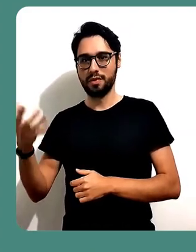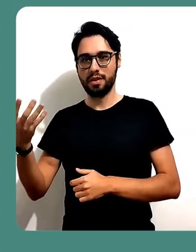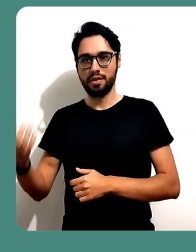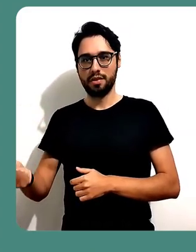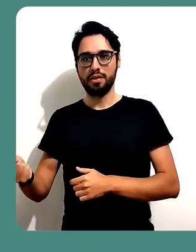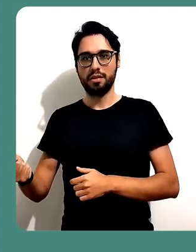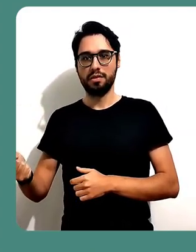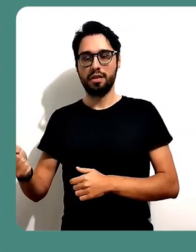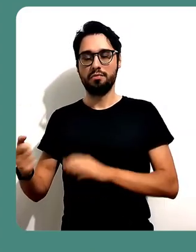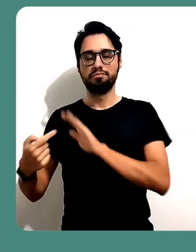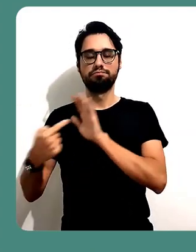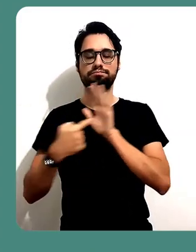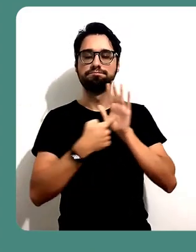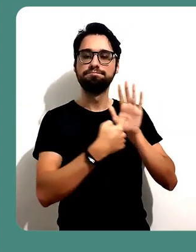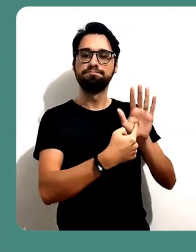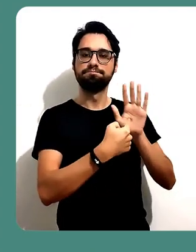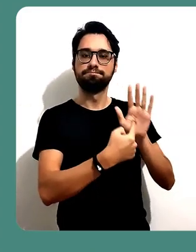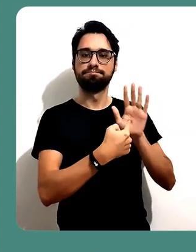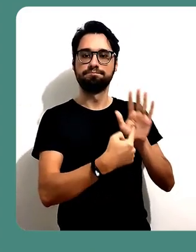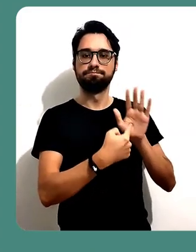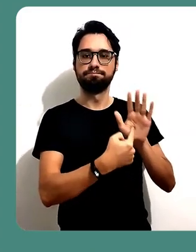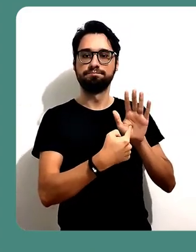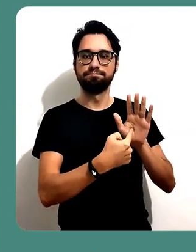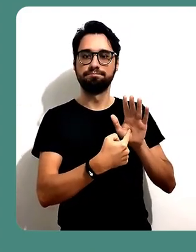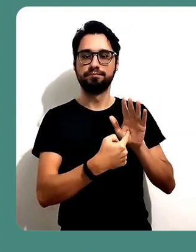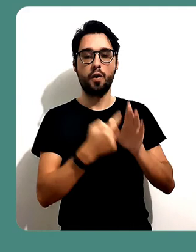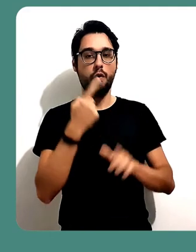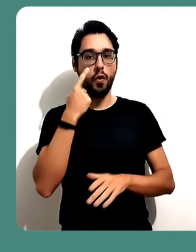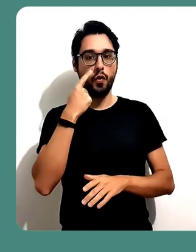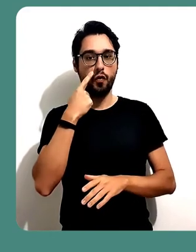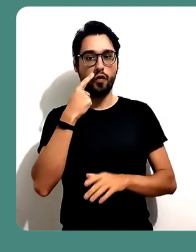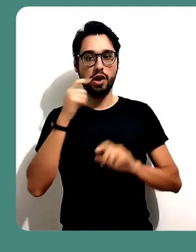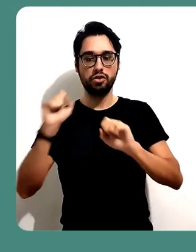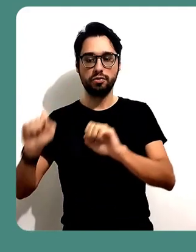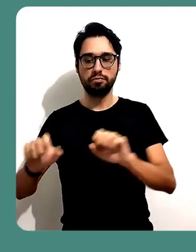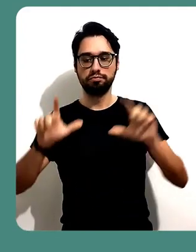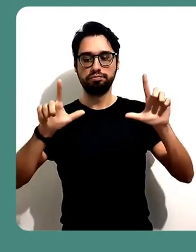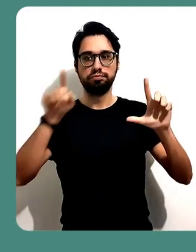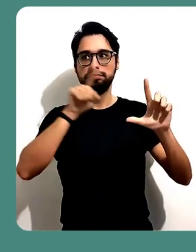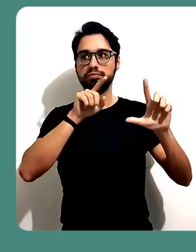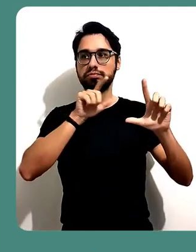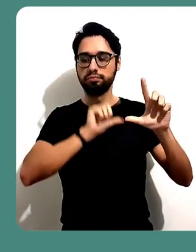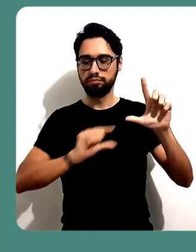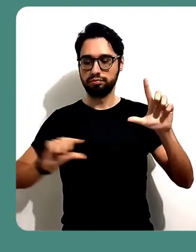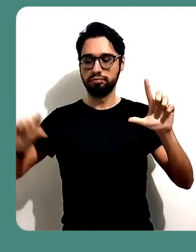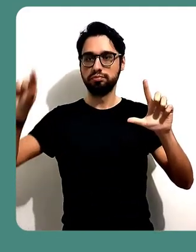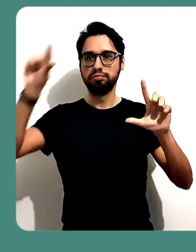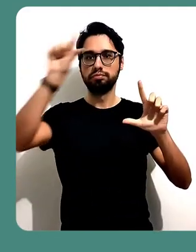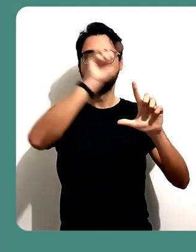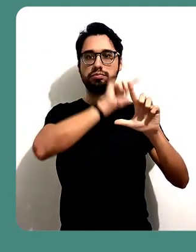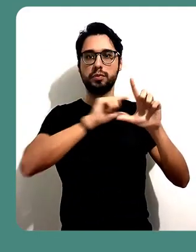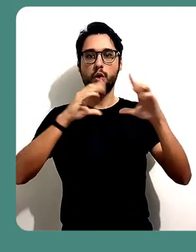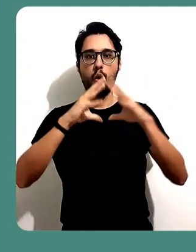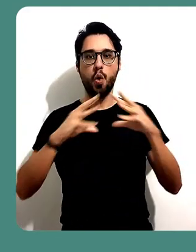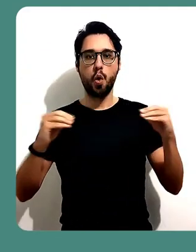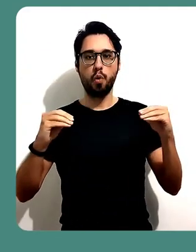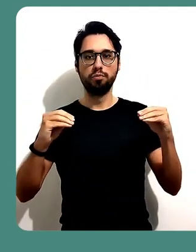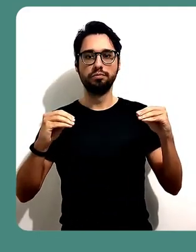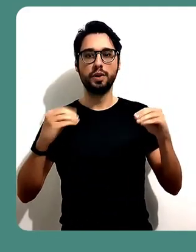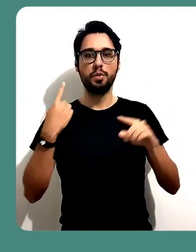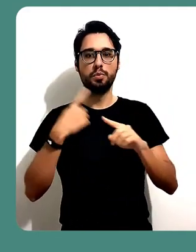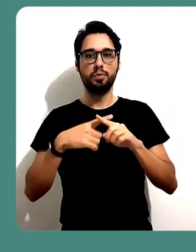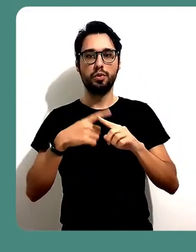veja que na minha tela sumiu aquelas outras opções de ações, né? E